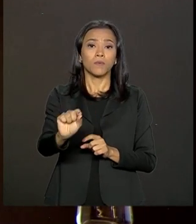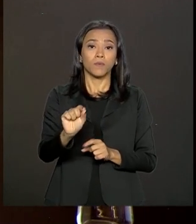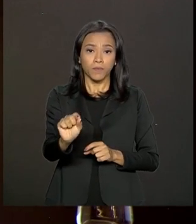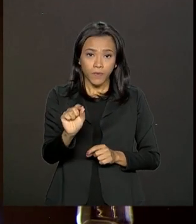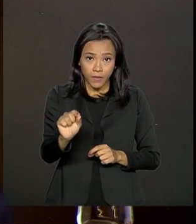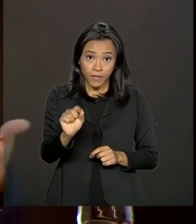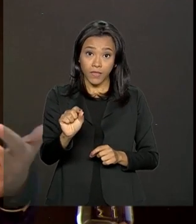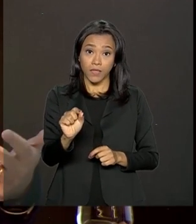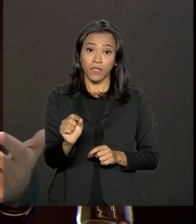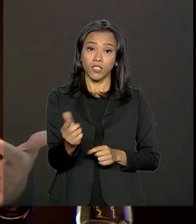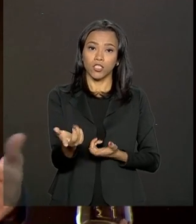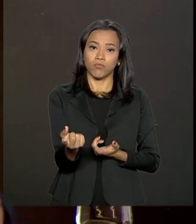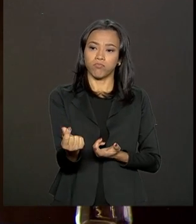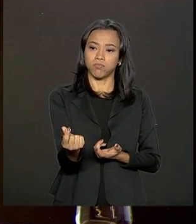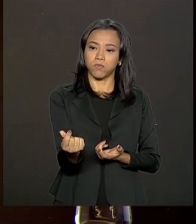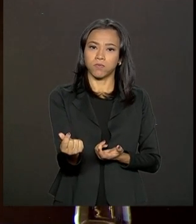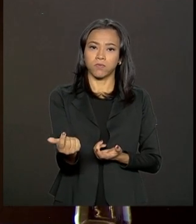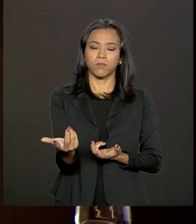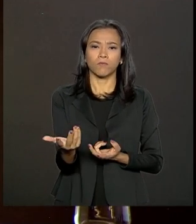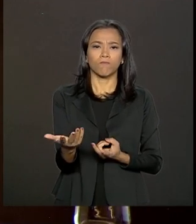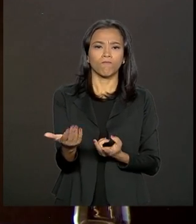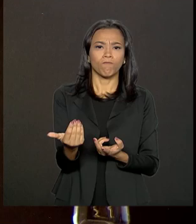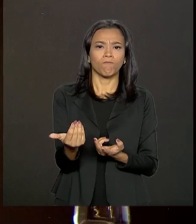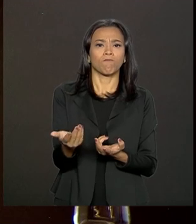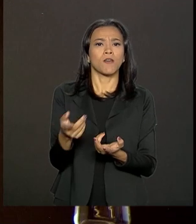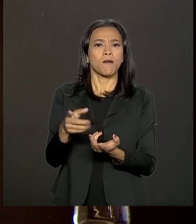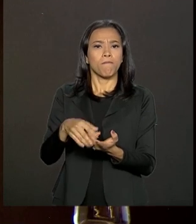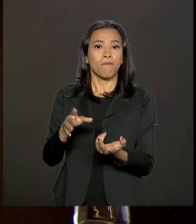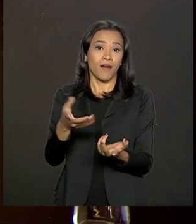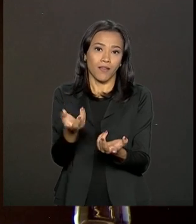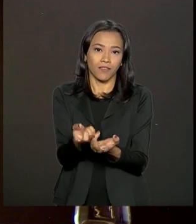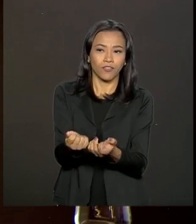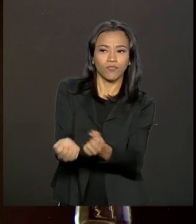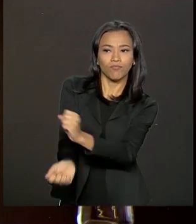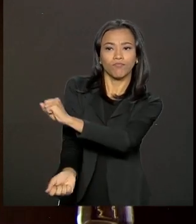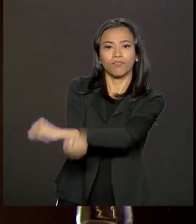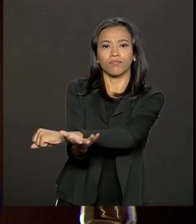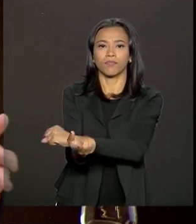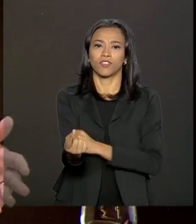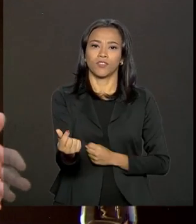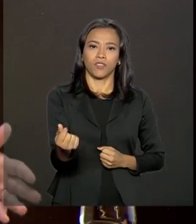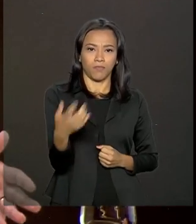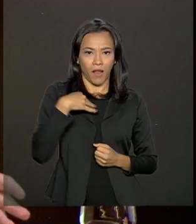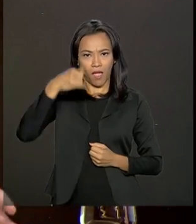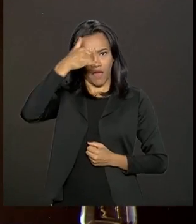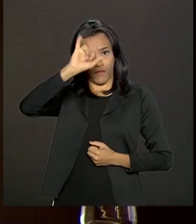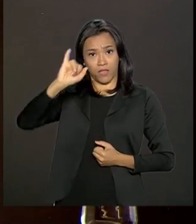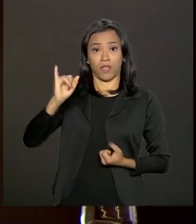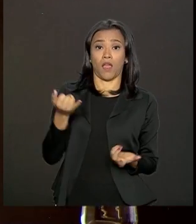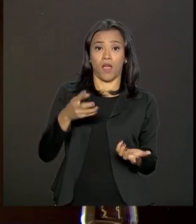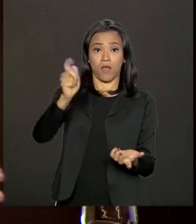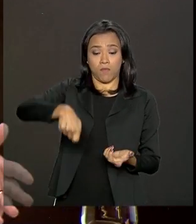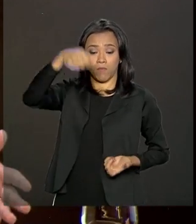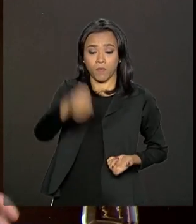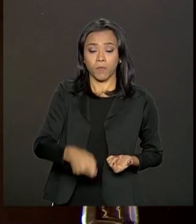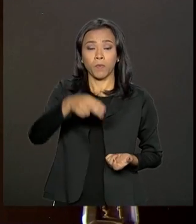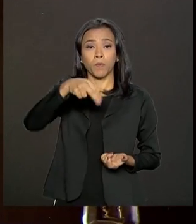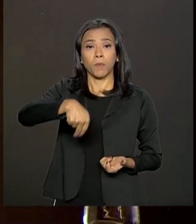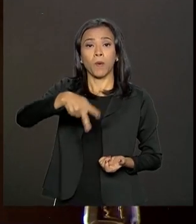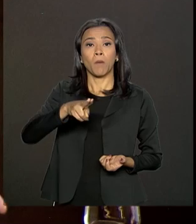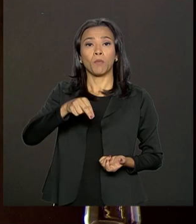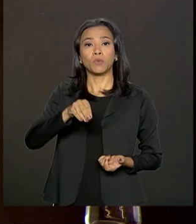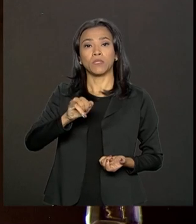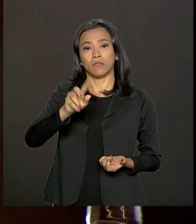suborno para buscar impunidade. E, por outro lado, a corrupção, especialmente